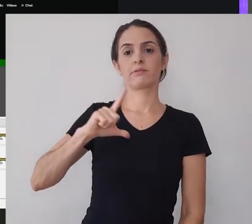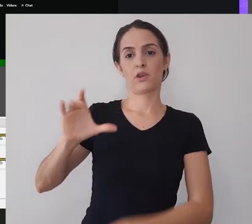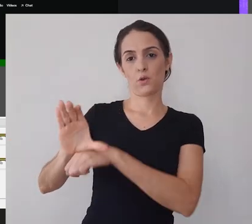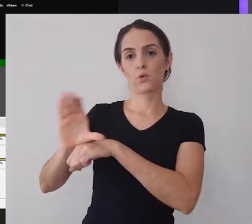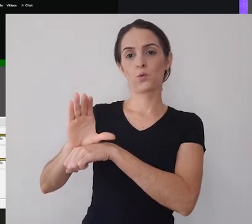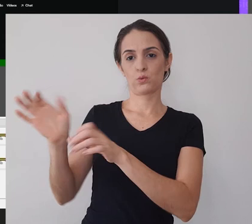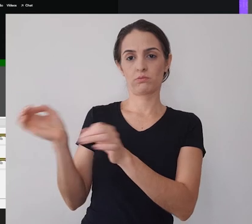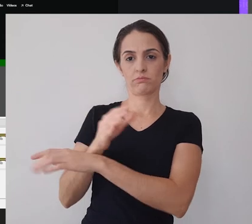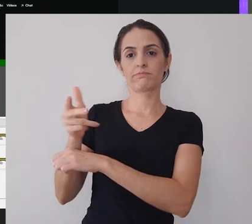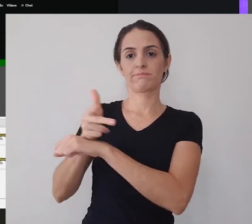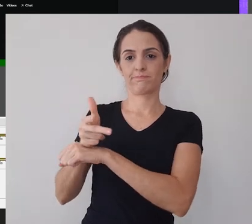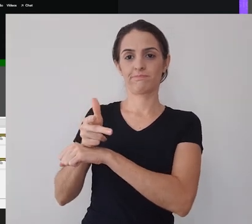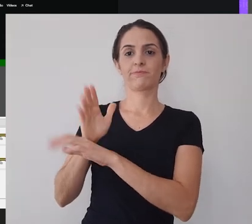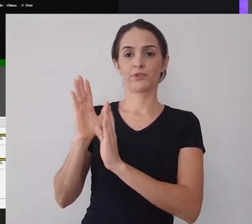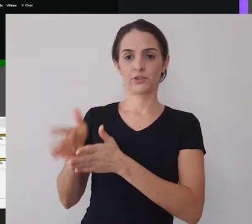o OBS.